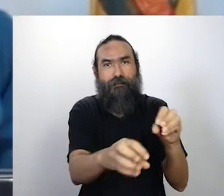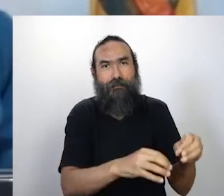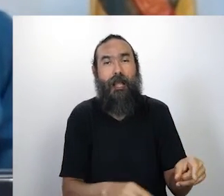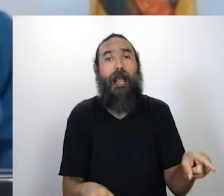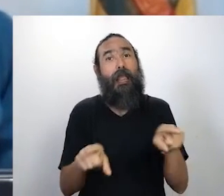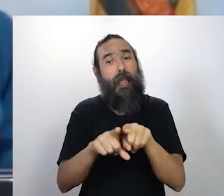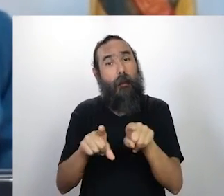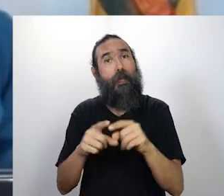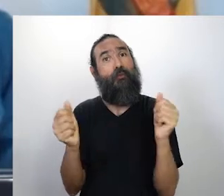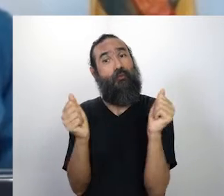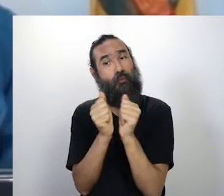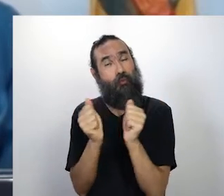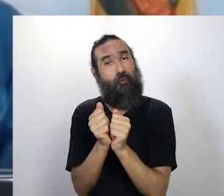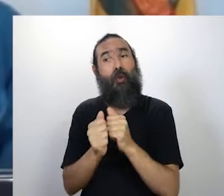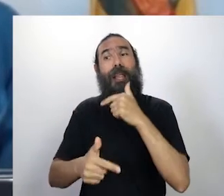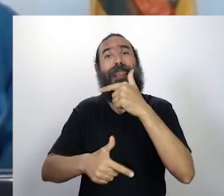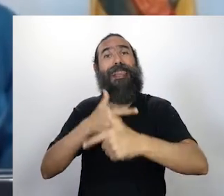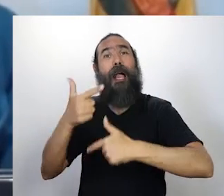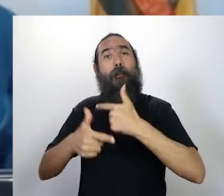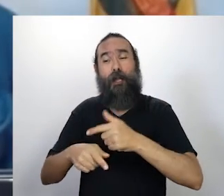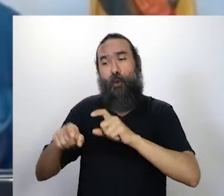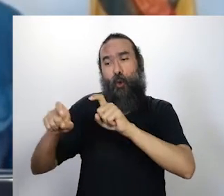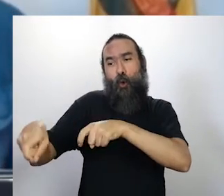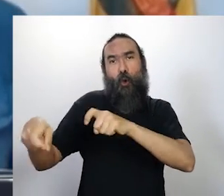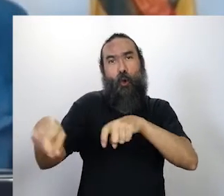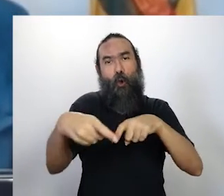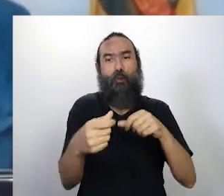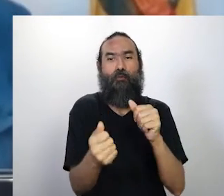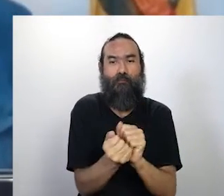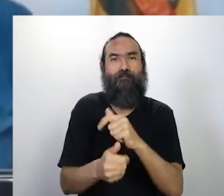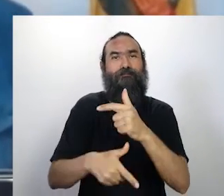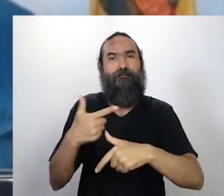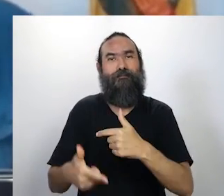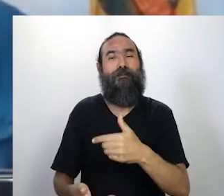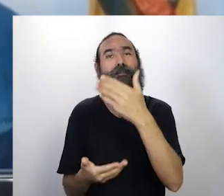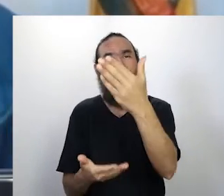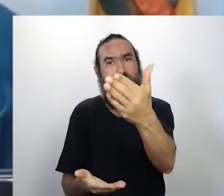participação dos trabalhadores rurais. Renata, como é que você está, minha santa?